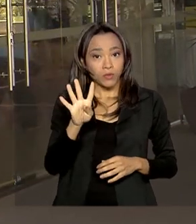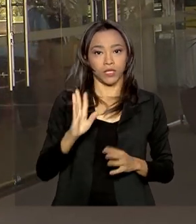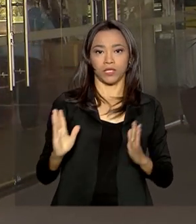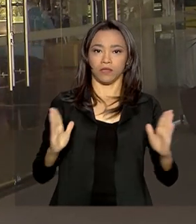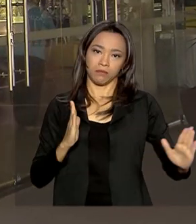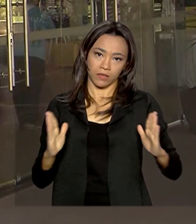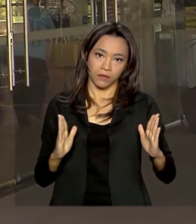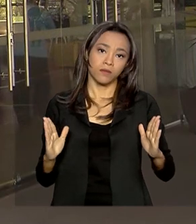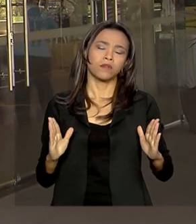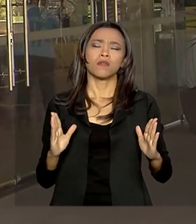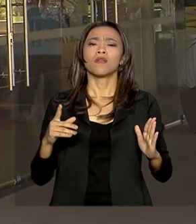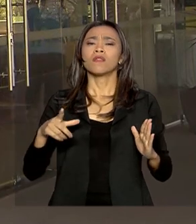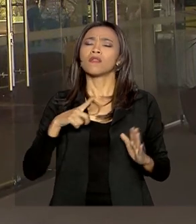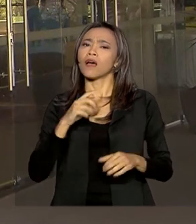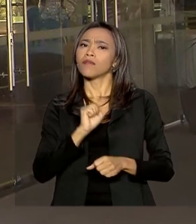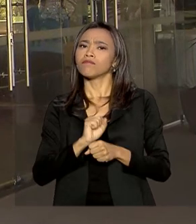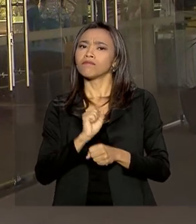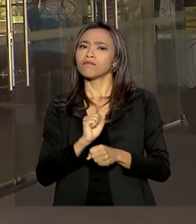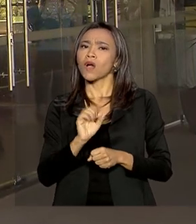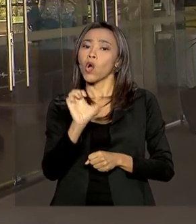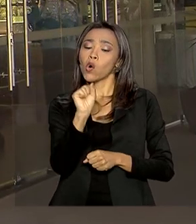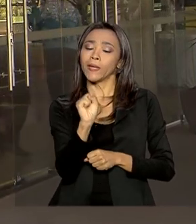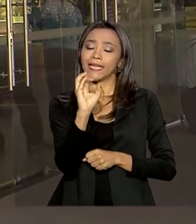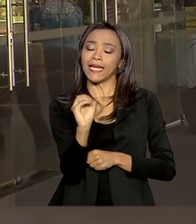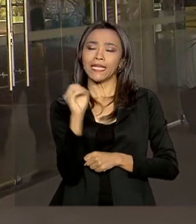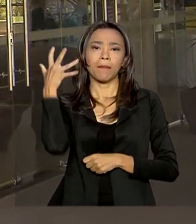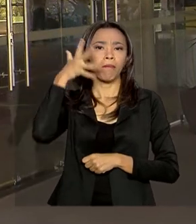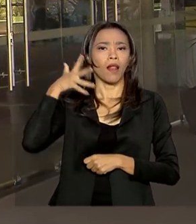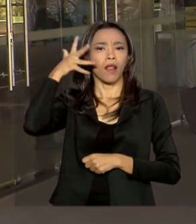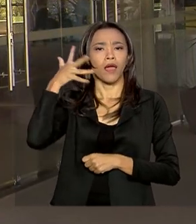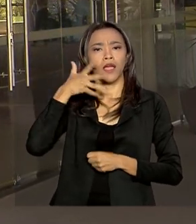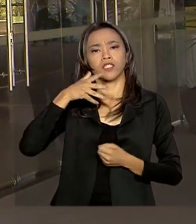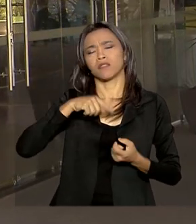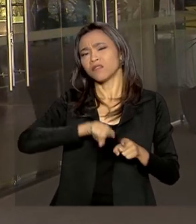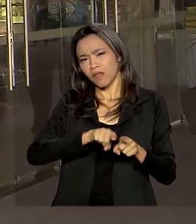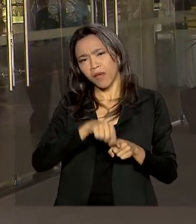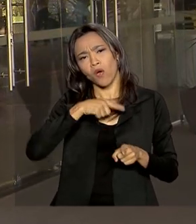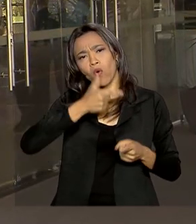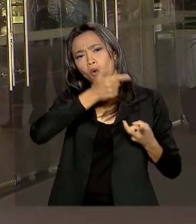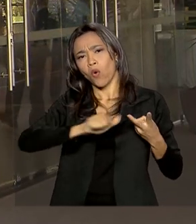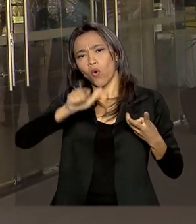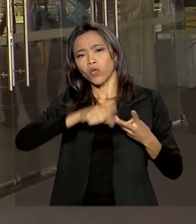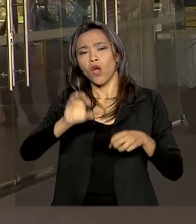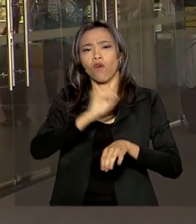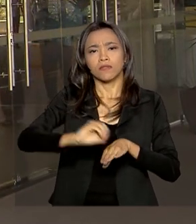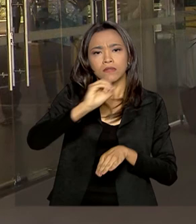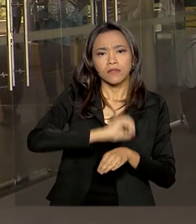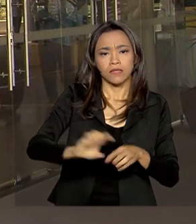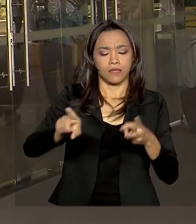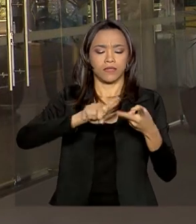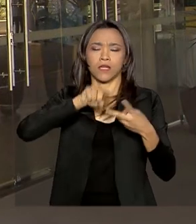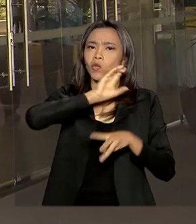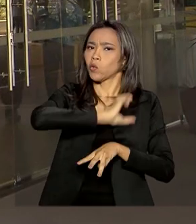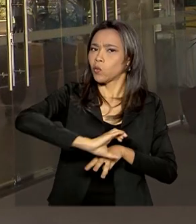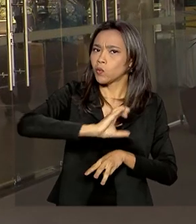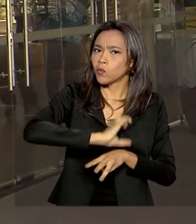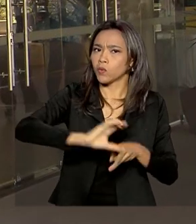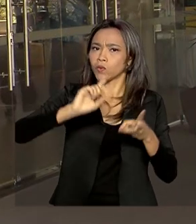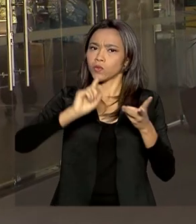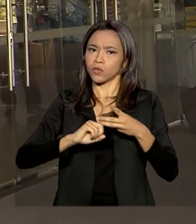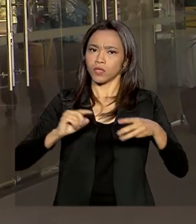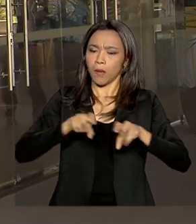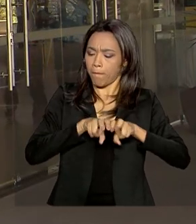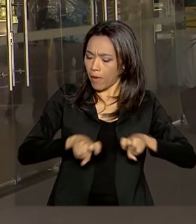Estão previstas mais de 80 palestras, além de outras atividades como oficinas, cursos e mesas de